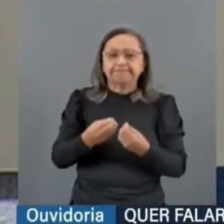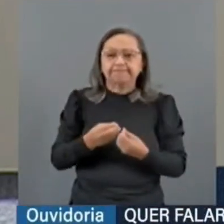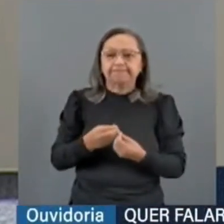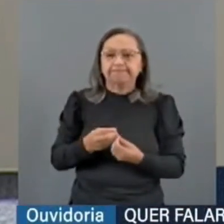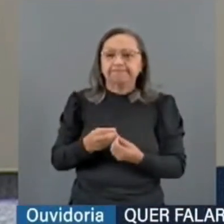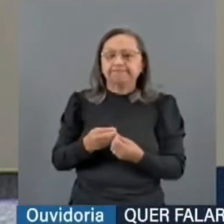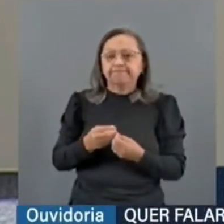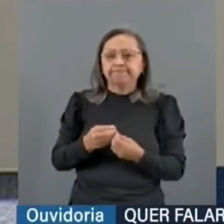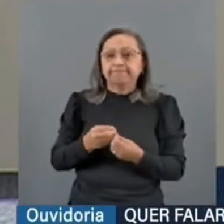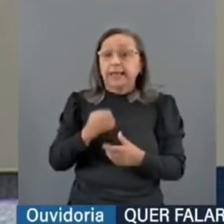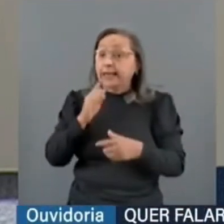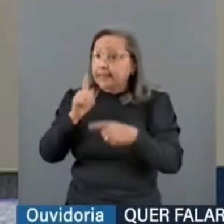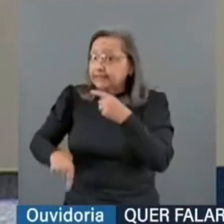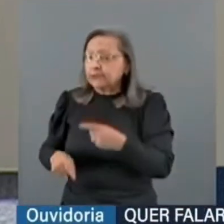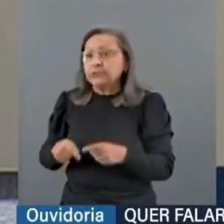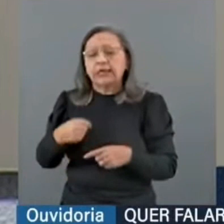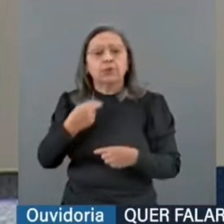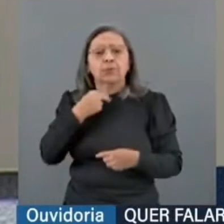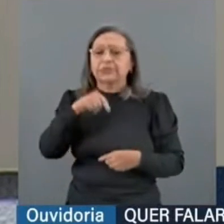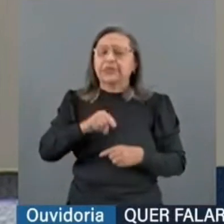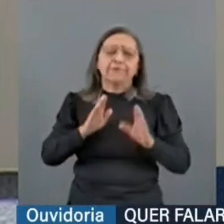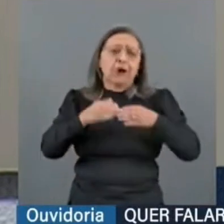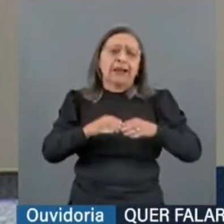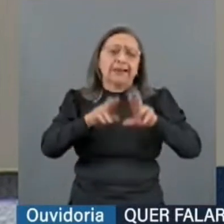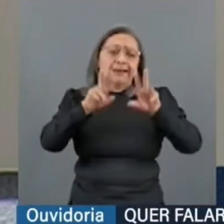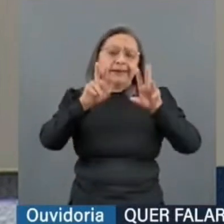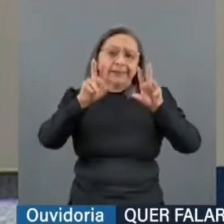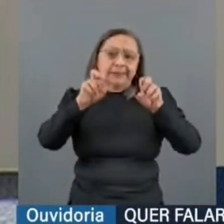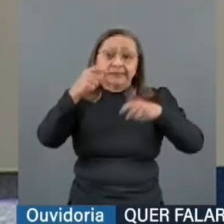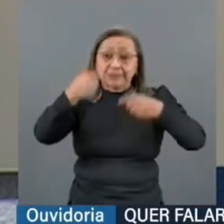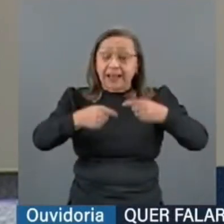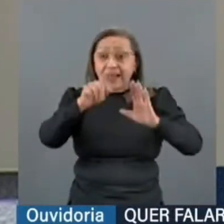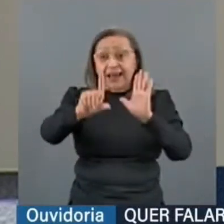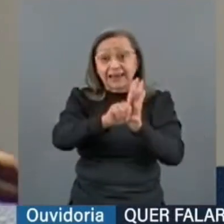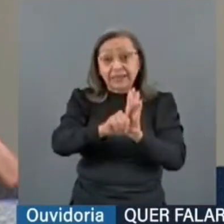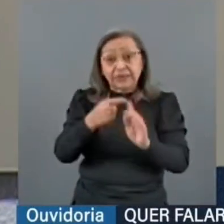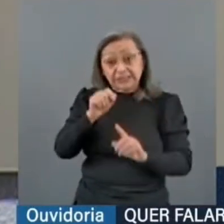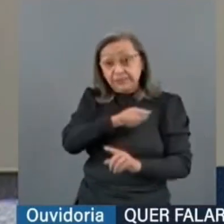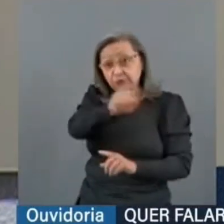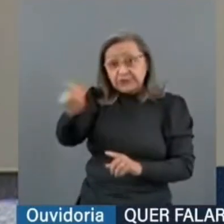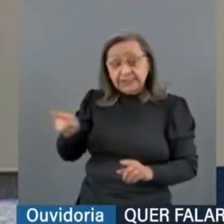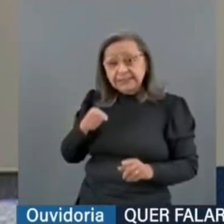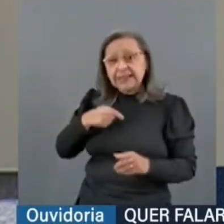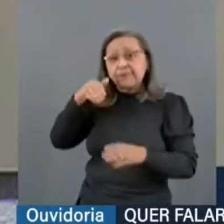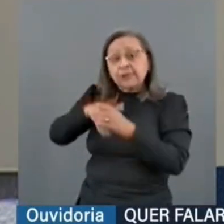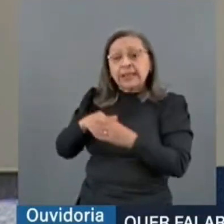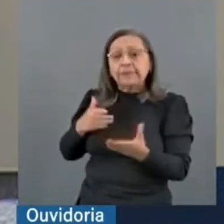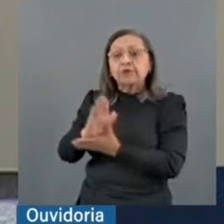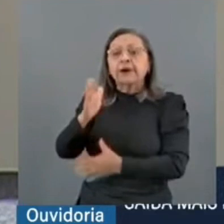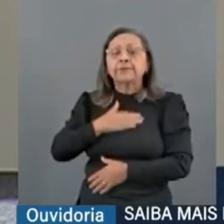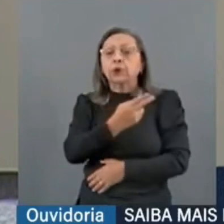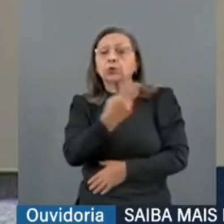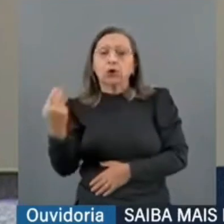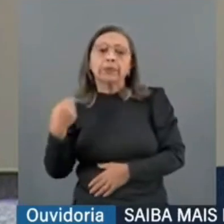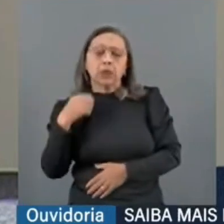tratar especificamente da lei, porque, se Vossas Excelências aprovarem o meu nome, eu provavelmente terei que